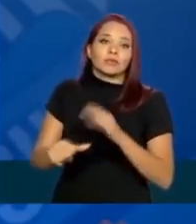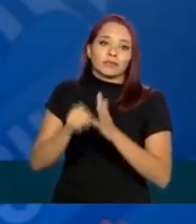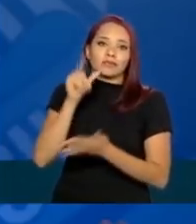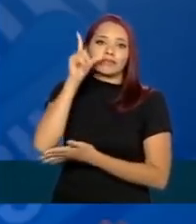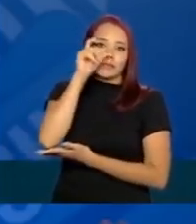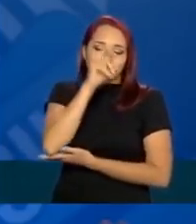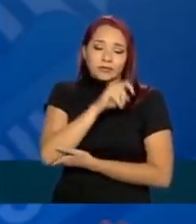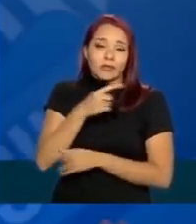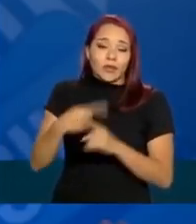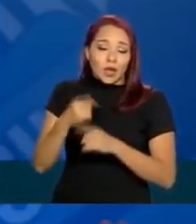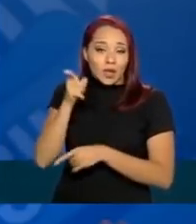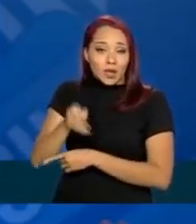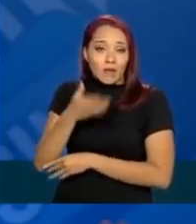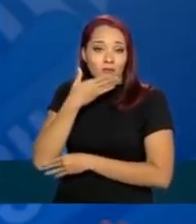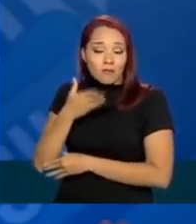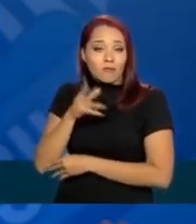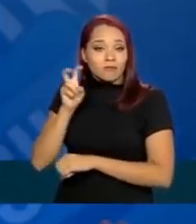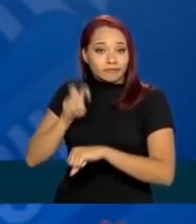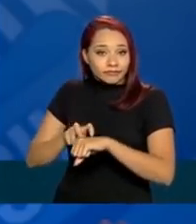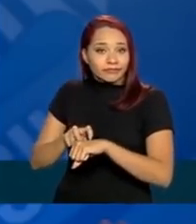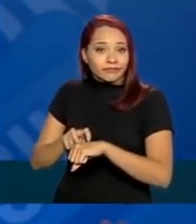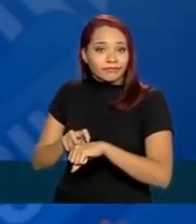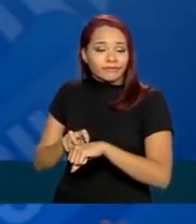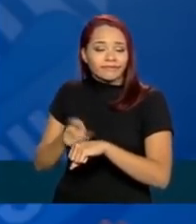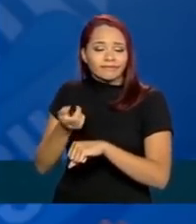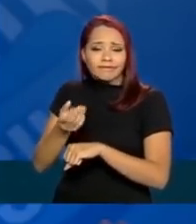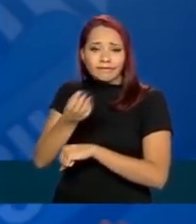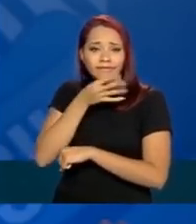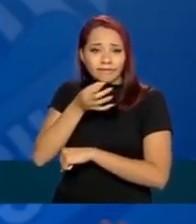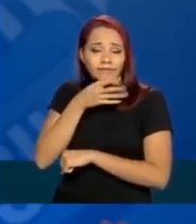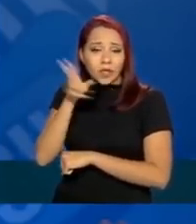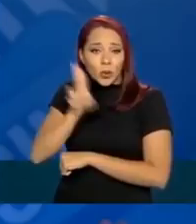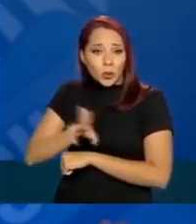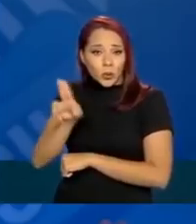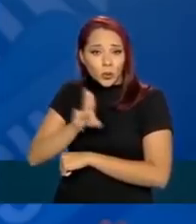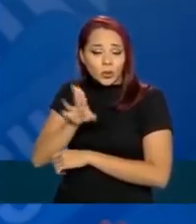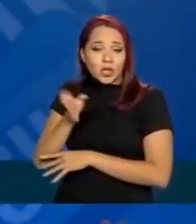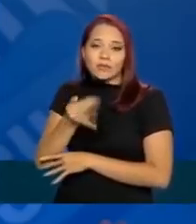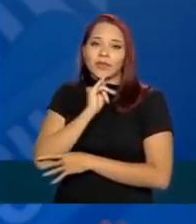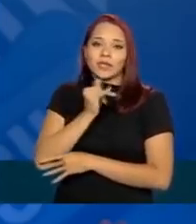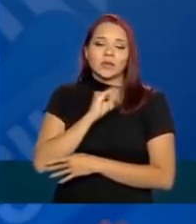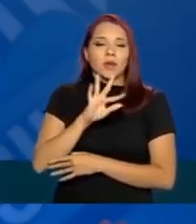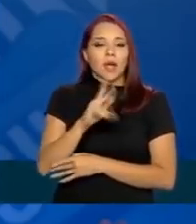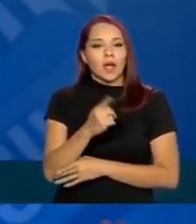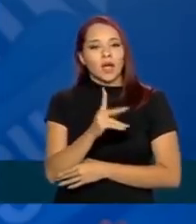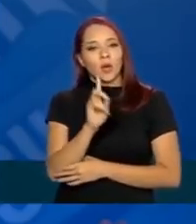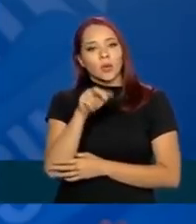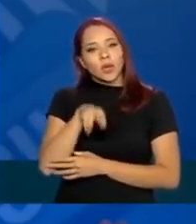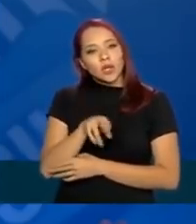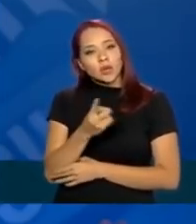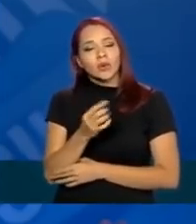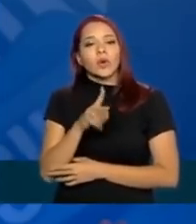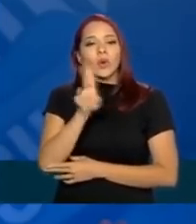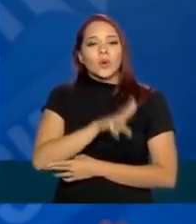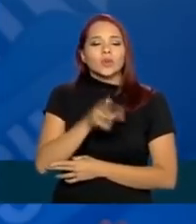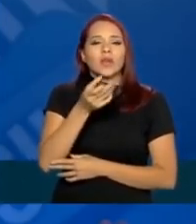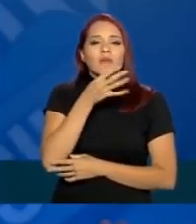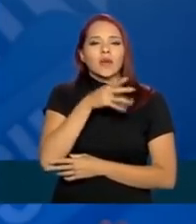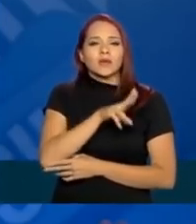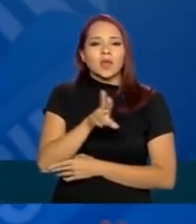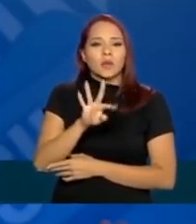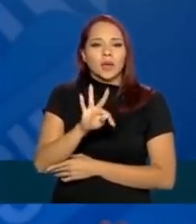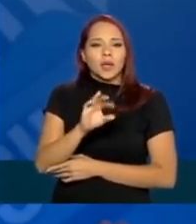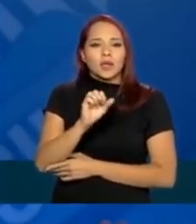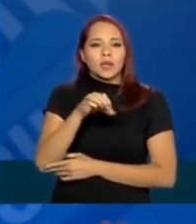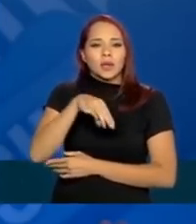Porque, para esses tipos de vírus, o medicamento utilizado, por exemplo, H1N1, é o Tamiflu. Então, você